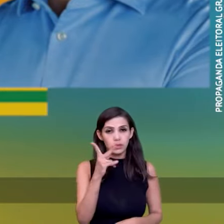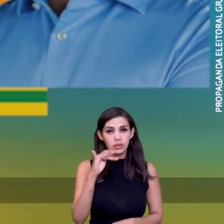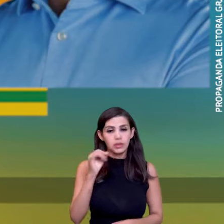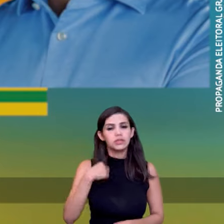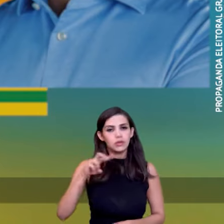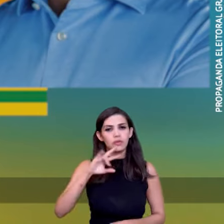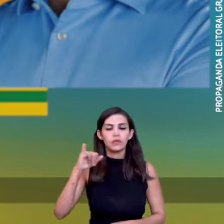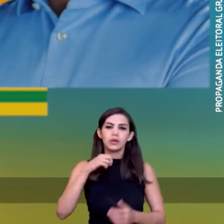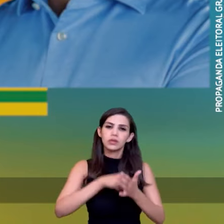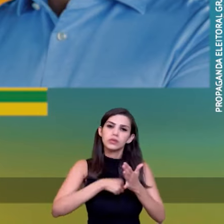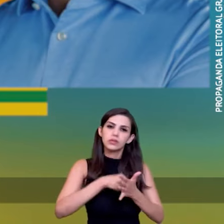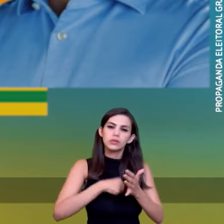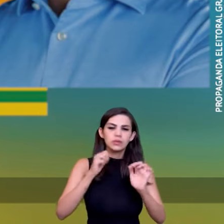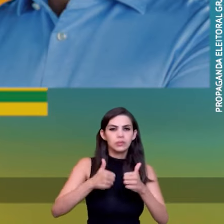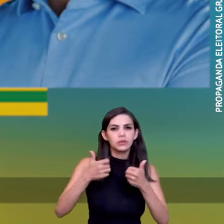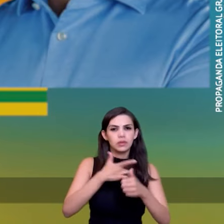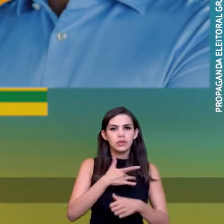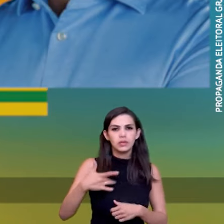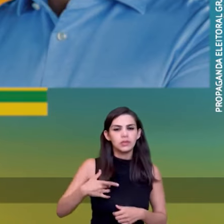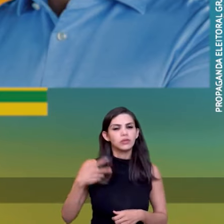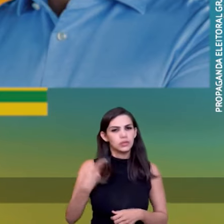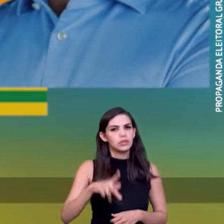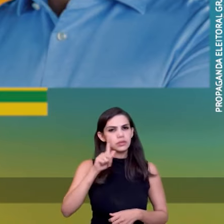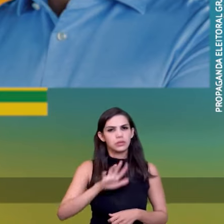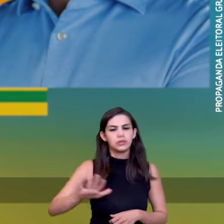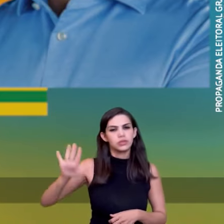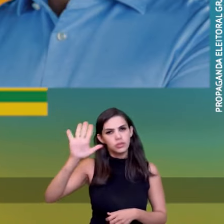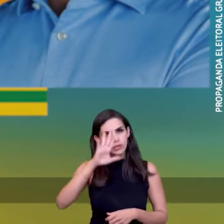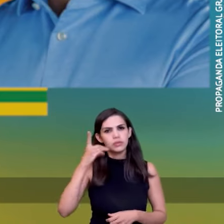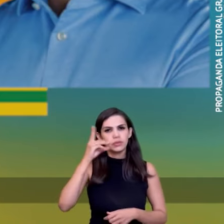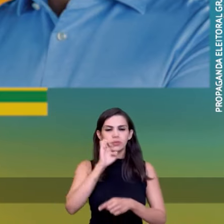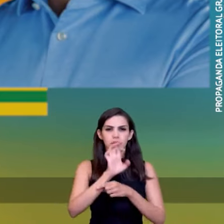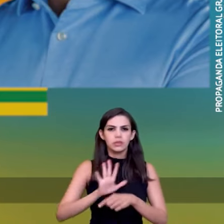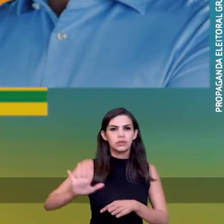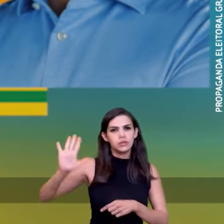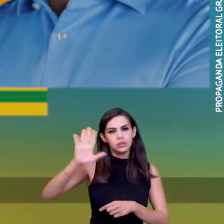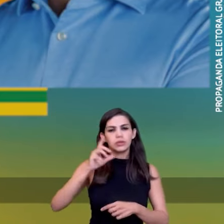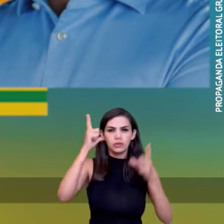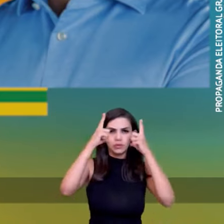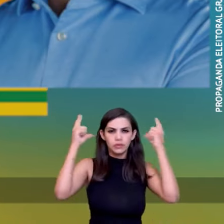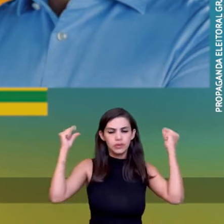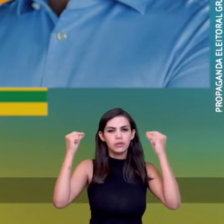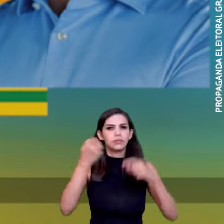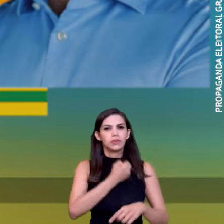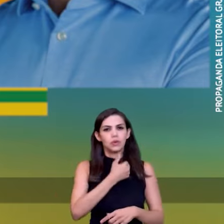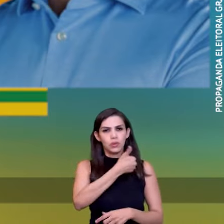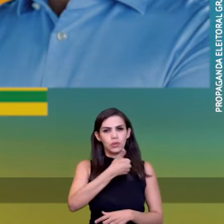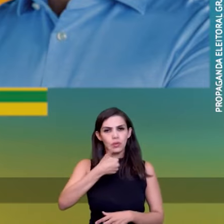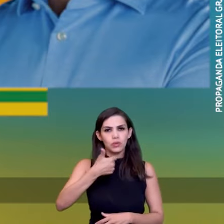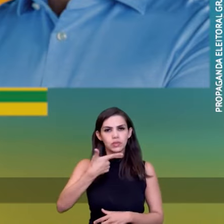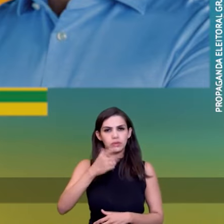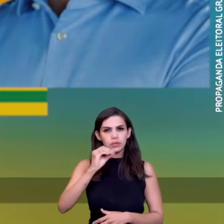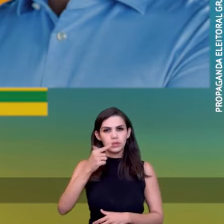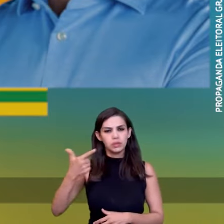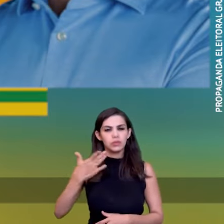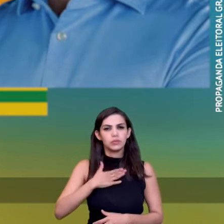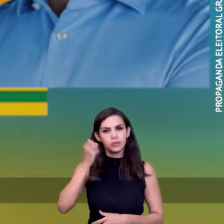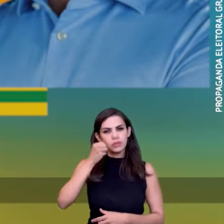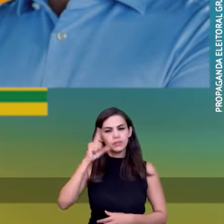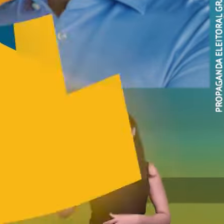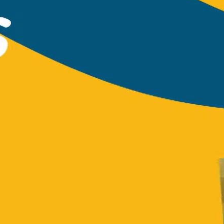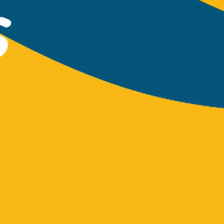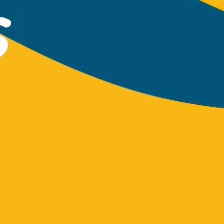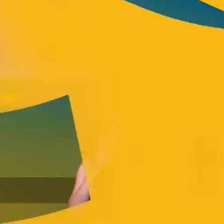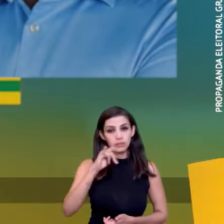Mendonça e vou lutar para melhorar a saúde de todos os goianos. Para deputada estadual, enfermeira Thaís Mendonça, 11-202. Meu